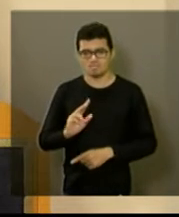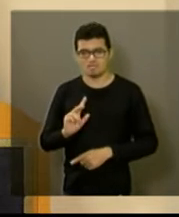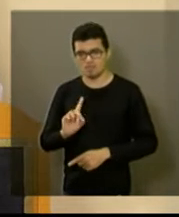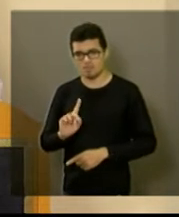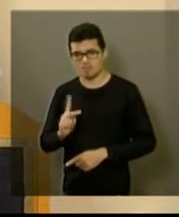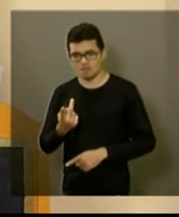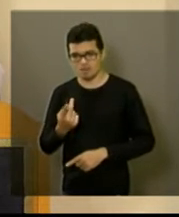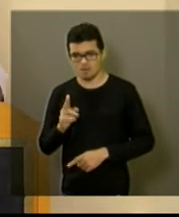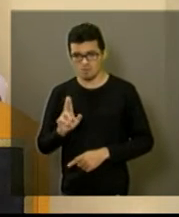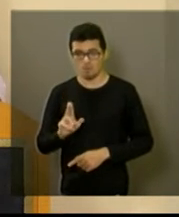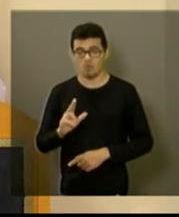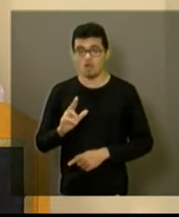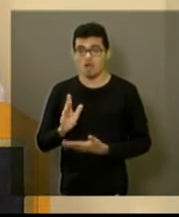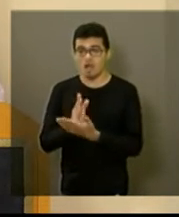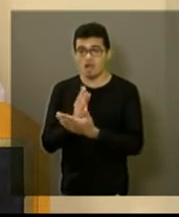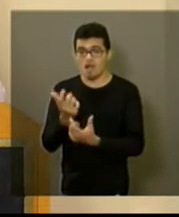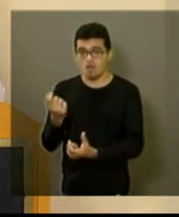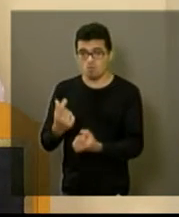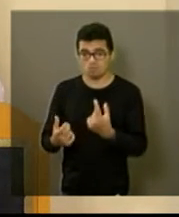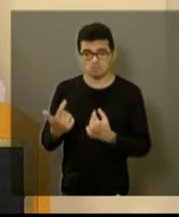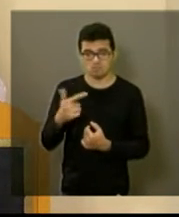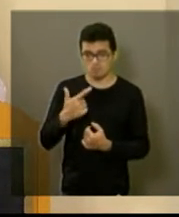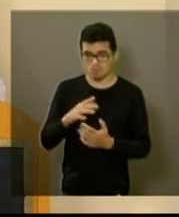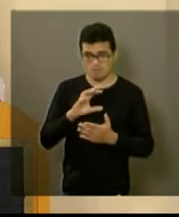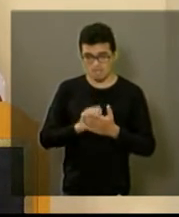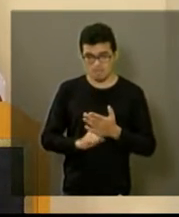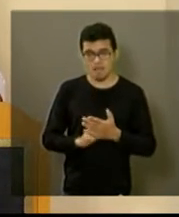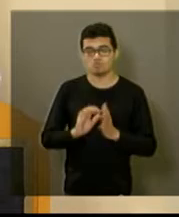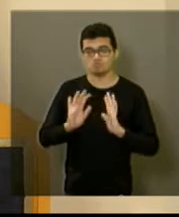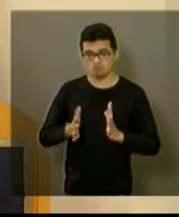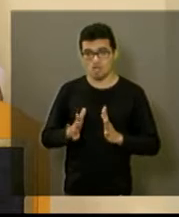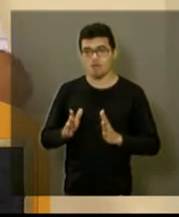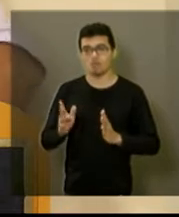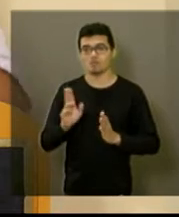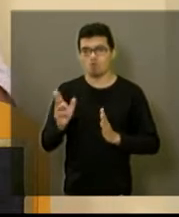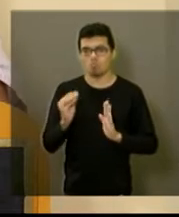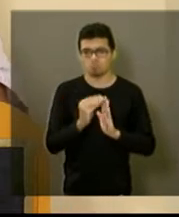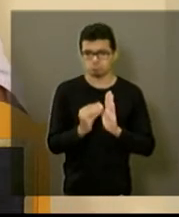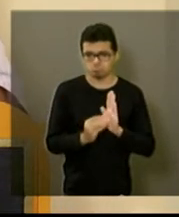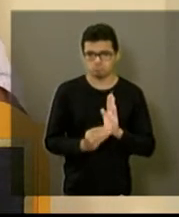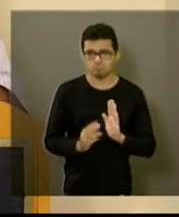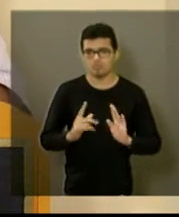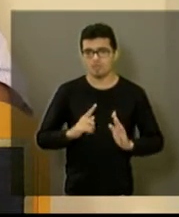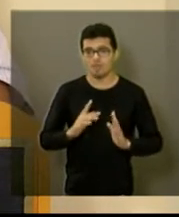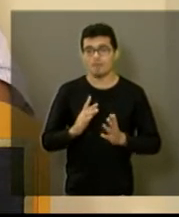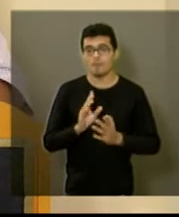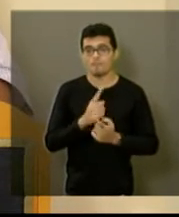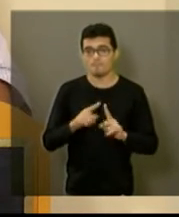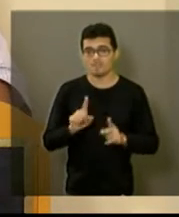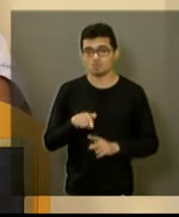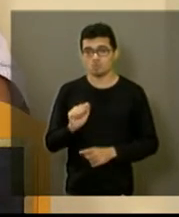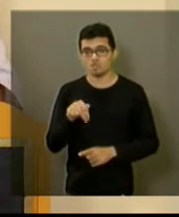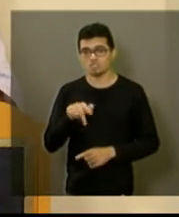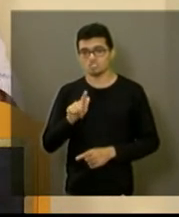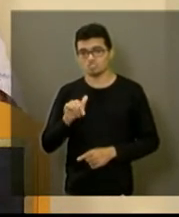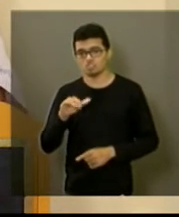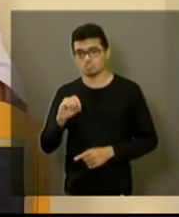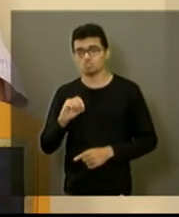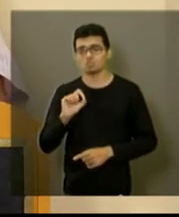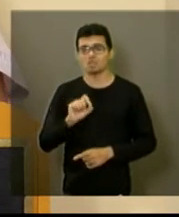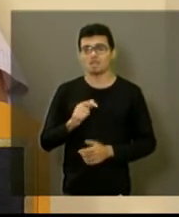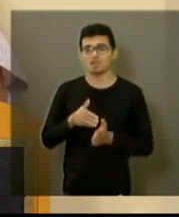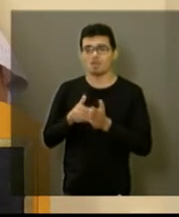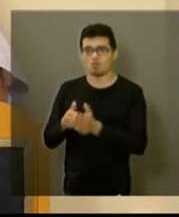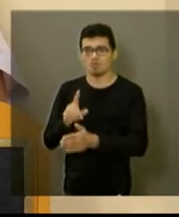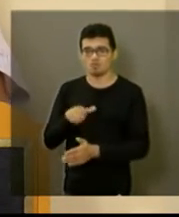E os que não têm cadastro habitacional foram realizados. Mas, Dona Zé, quem está acompanhando em cima o atendimento das famílias, tudo